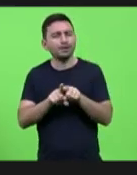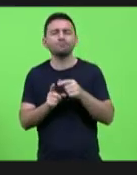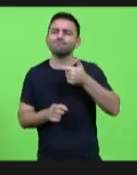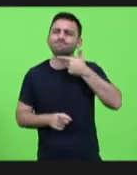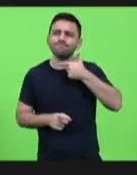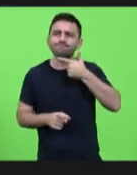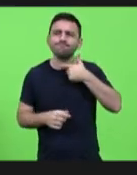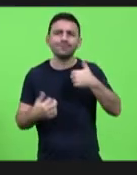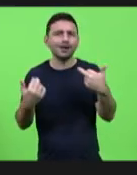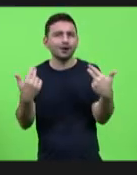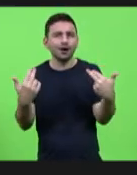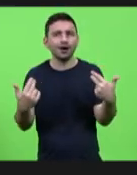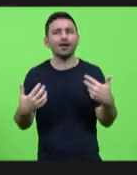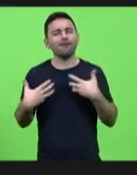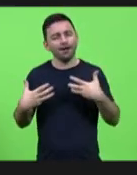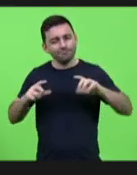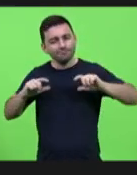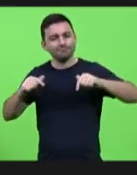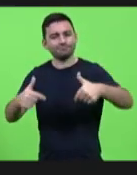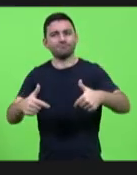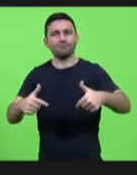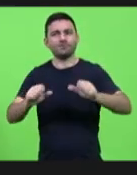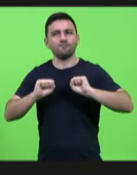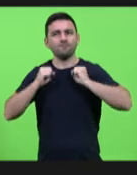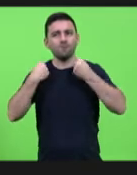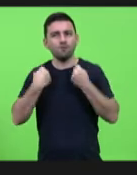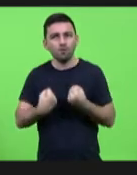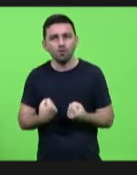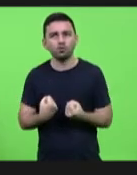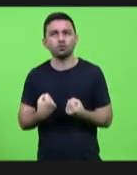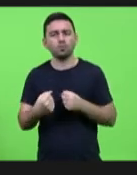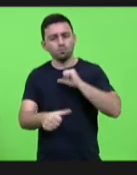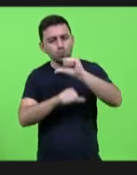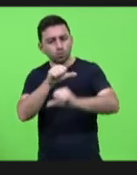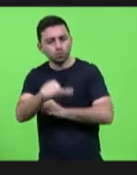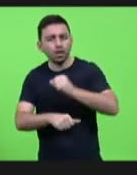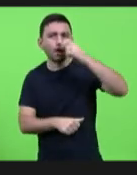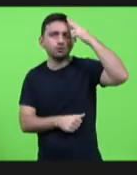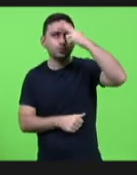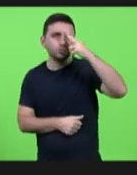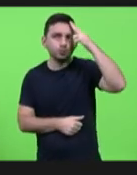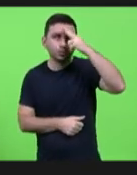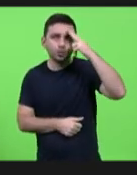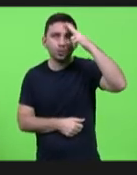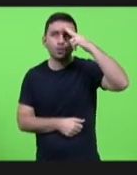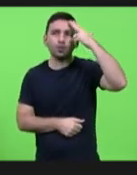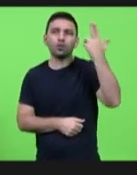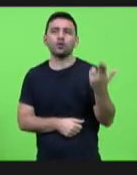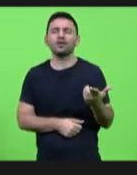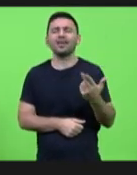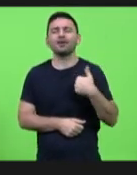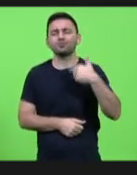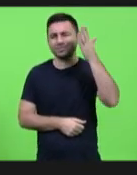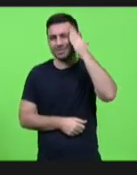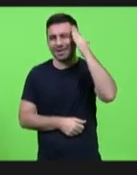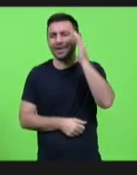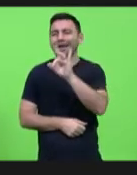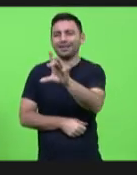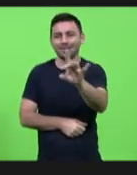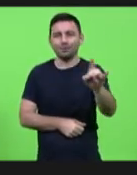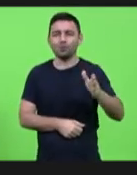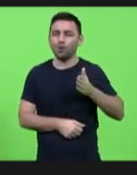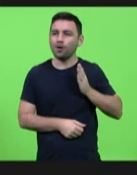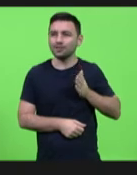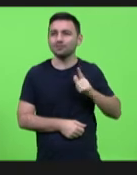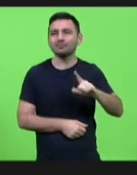e eu quero me empenhar muito para que a gente possa transformar esse sonho né e eu tenho certeza que isso está no coração de cada uma e de cada